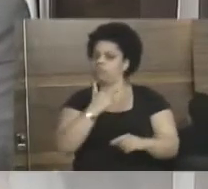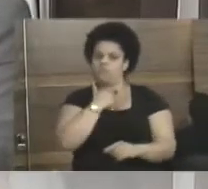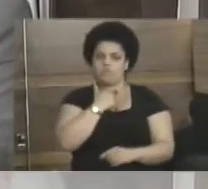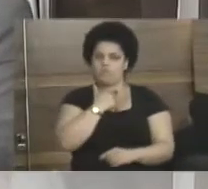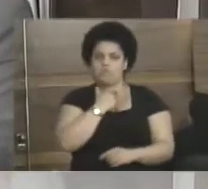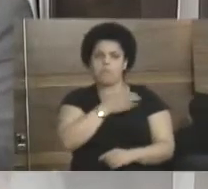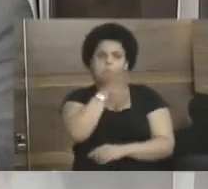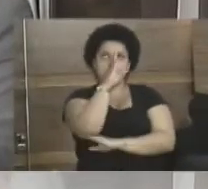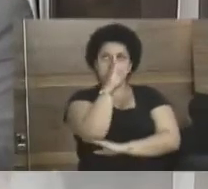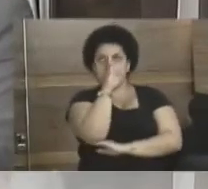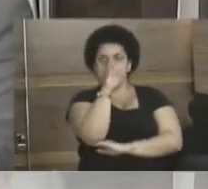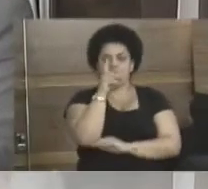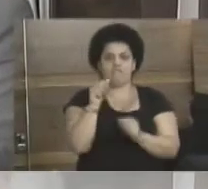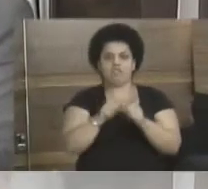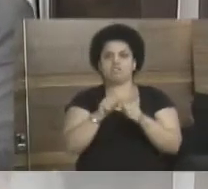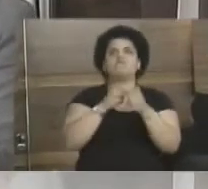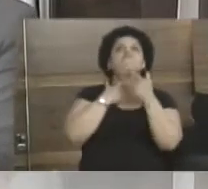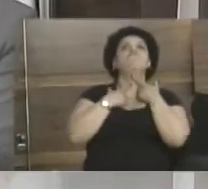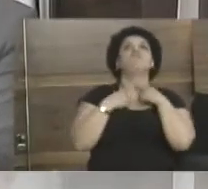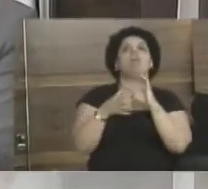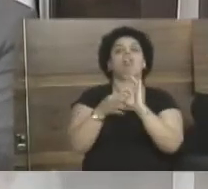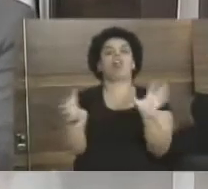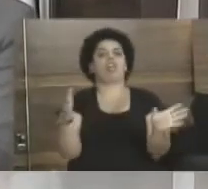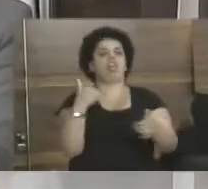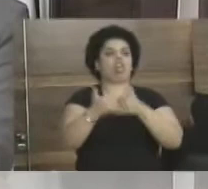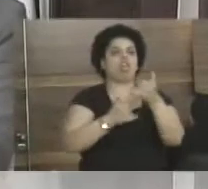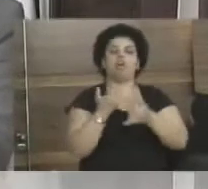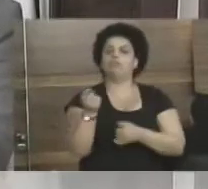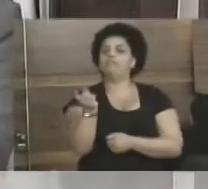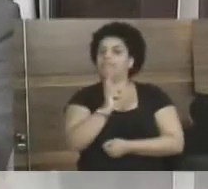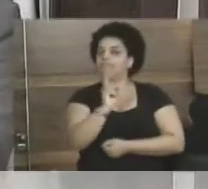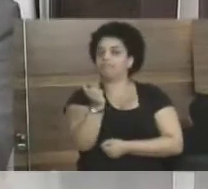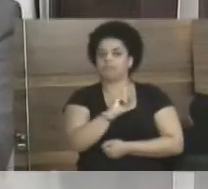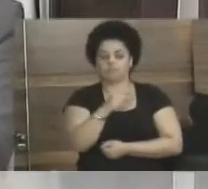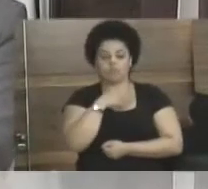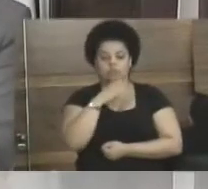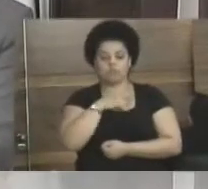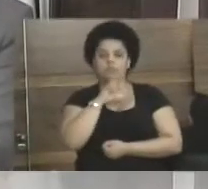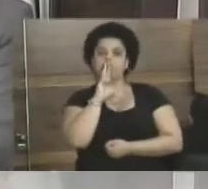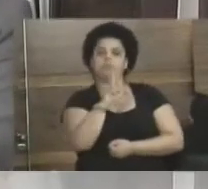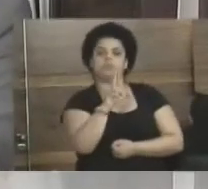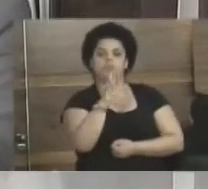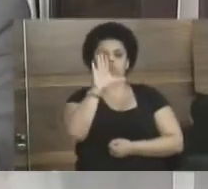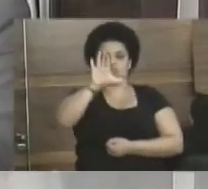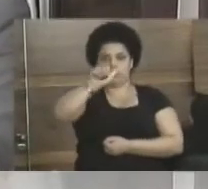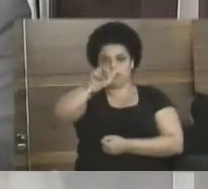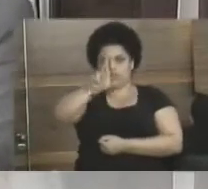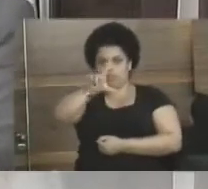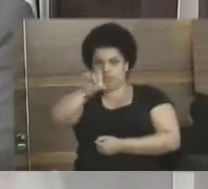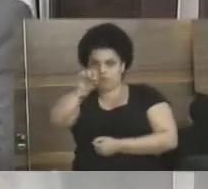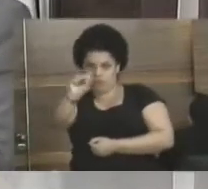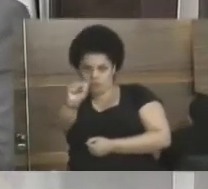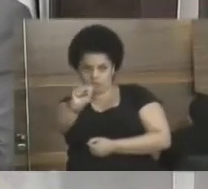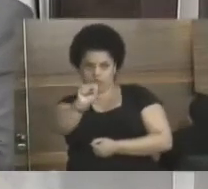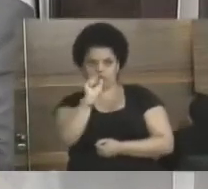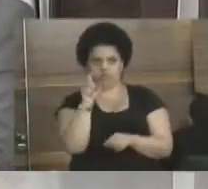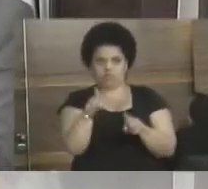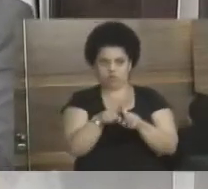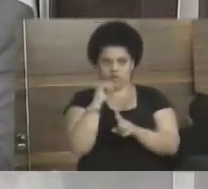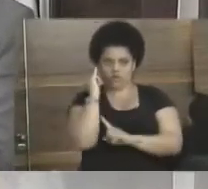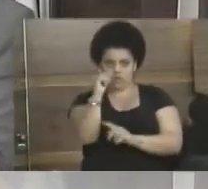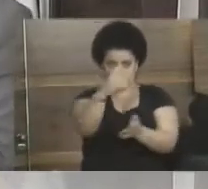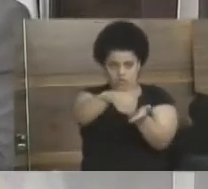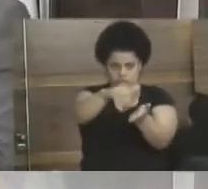ficar. Aqui, ela não faz o que ela quer. Então, primeiro, fica aqui, com relação ao meu recado, ao senhor Carlos de Abreu, José Carlos de Abreu,